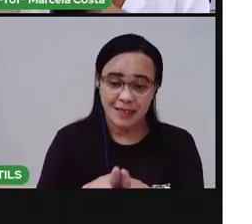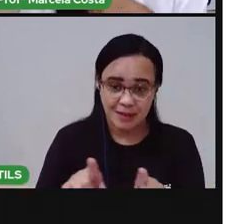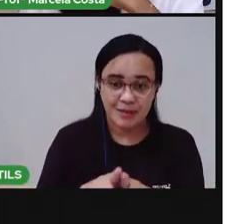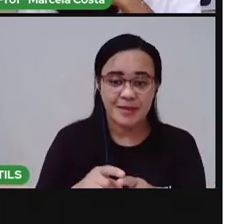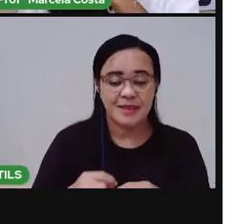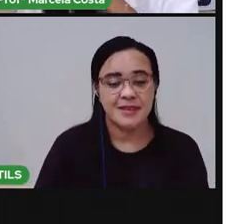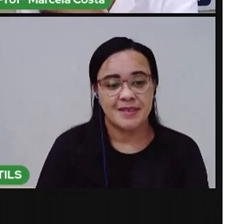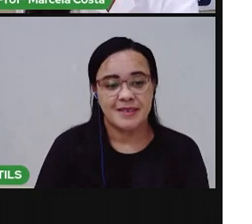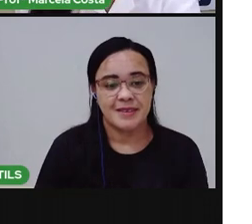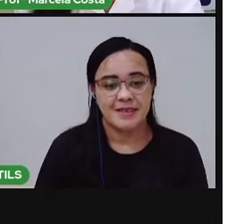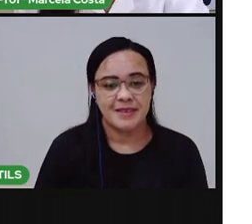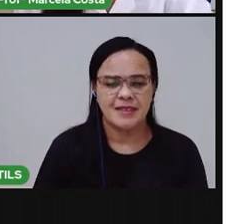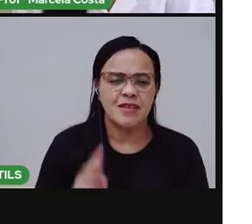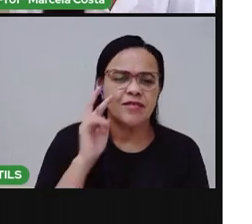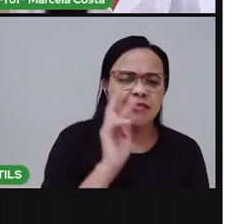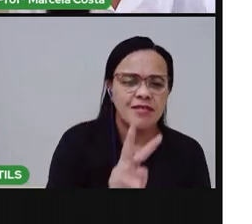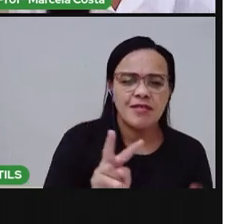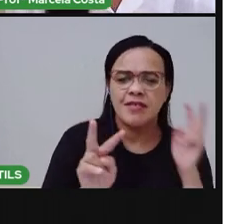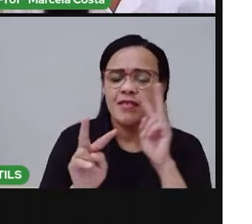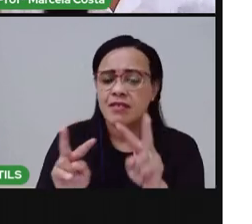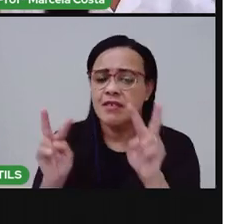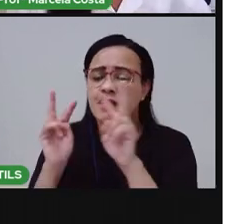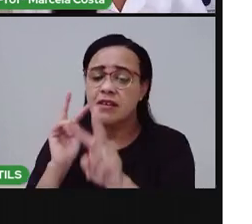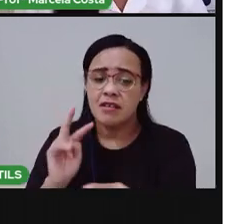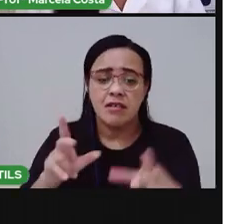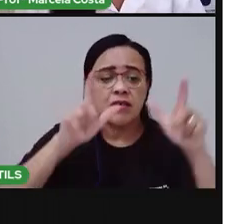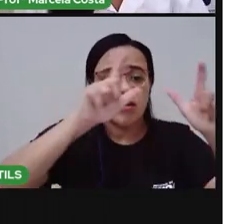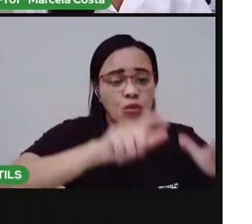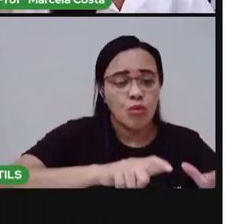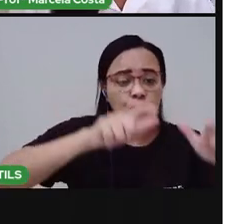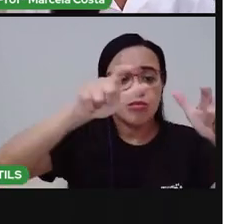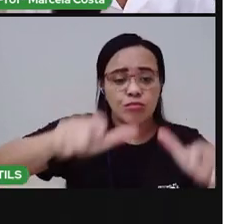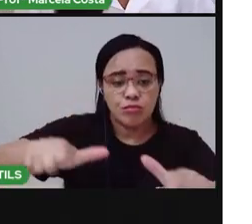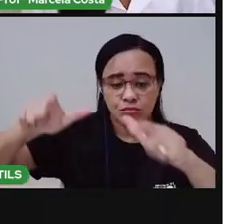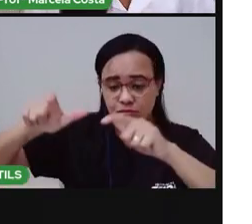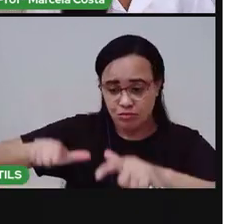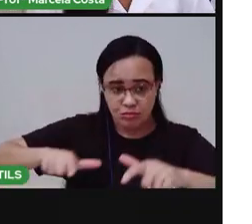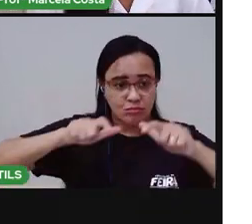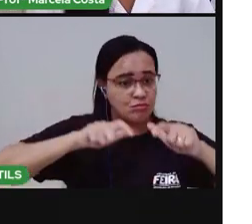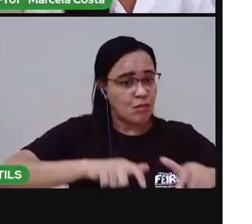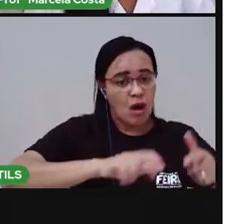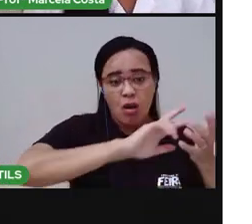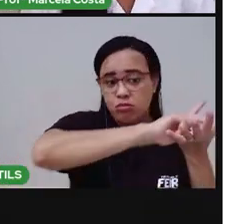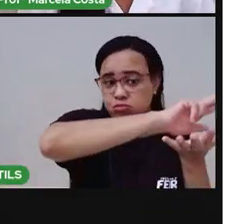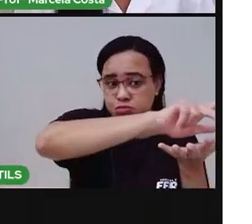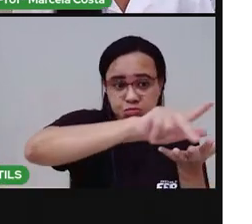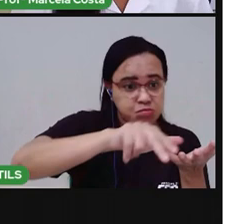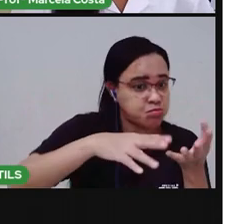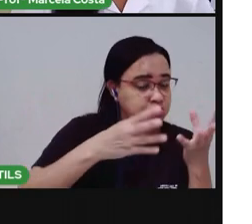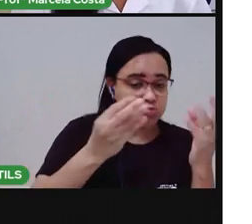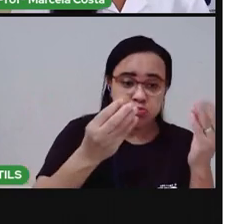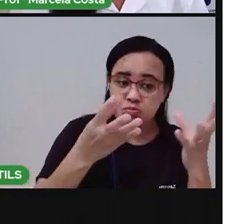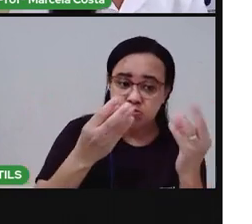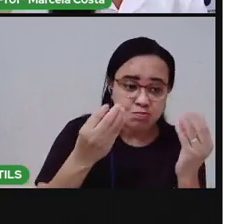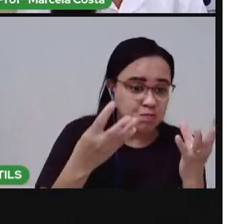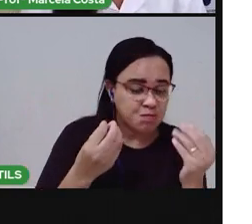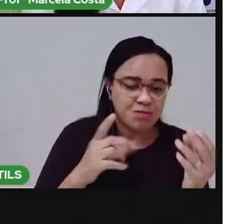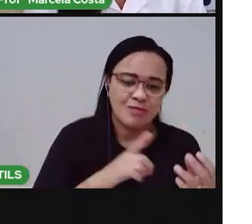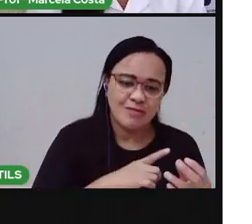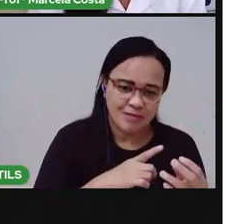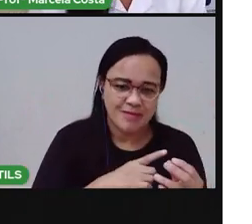observem que tem diversos ambientes de convivência. Aí no seu bairro, na sua rua,